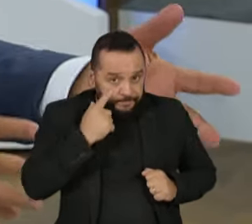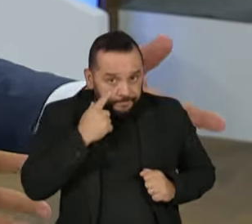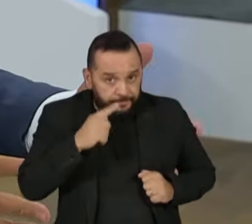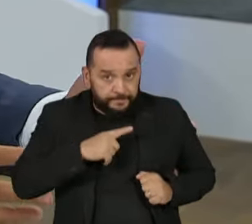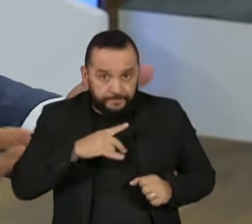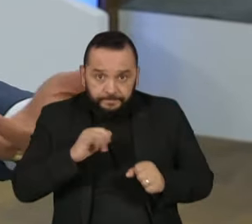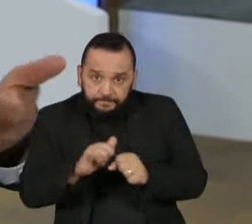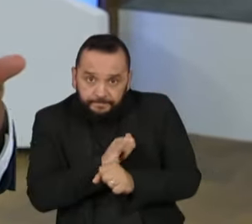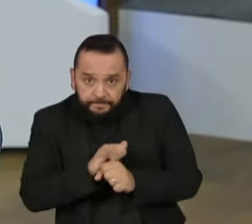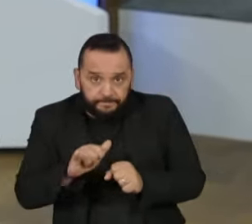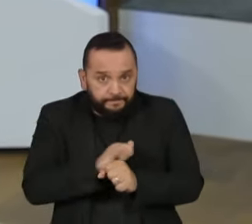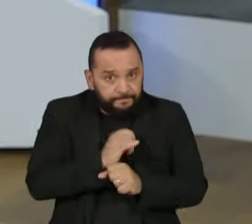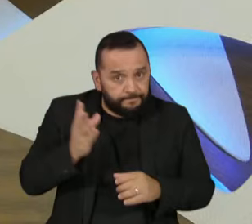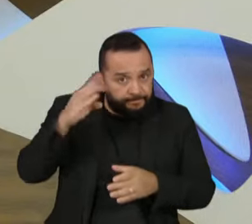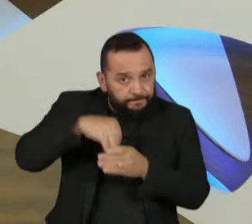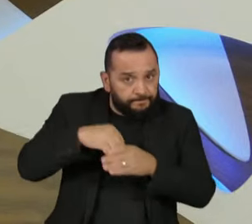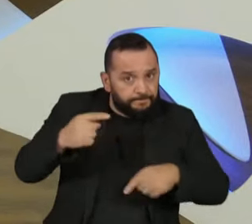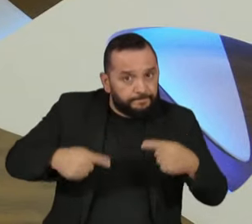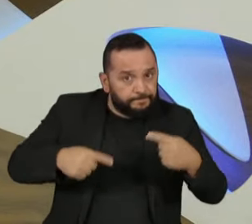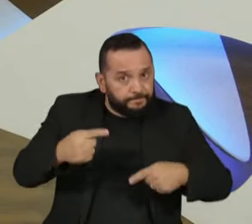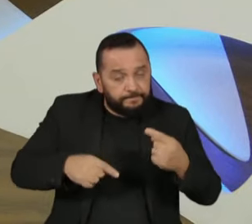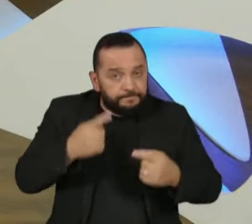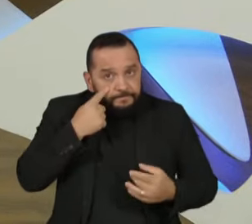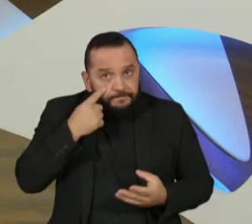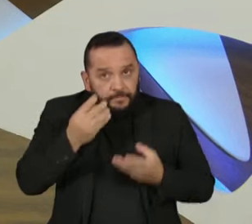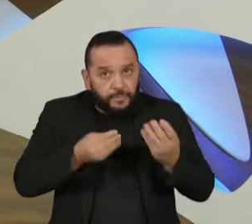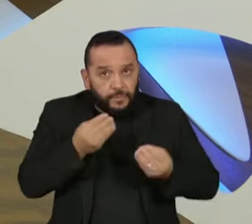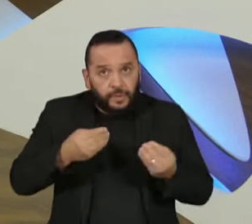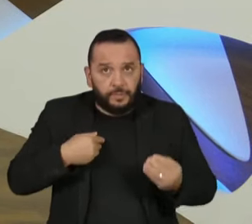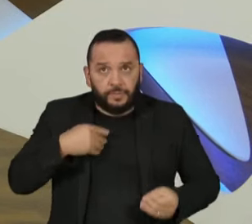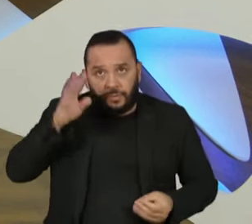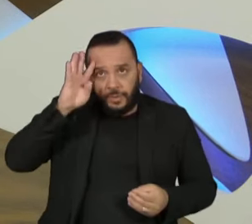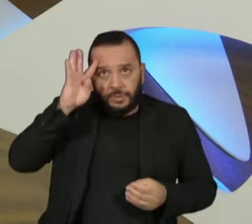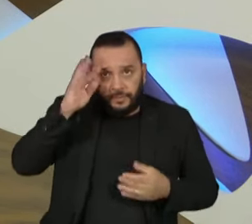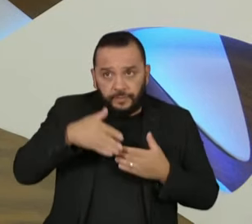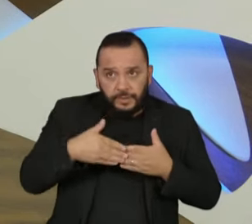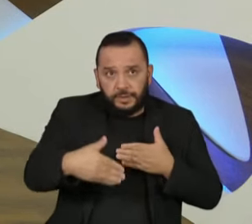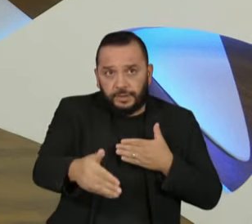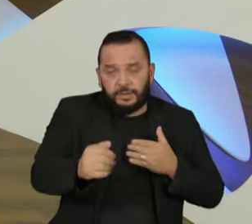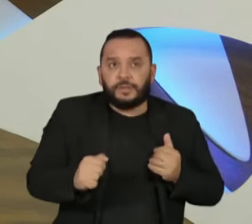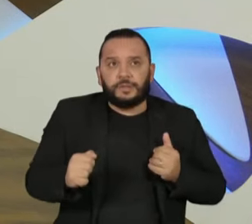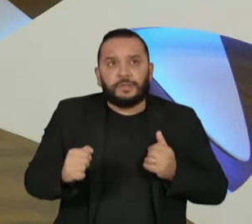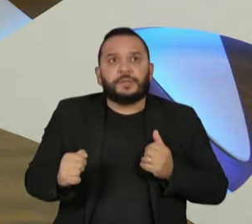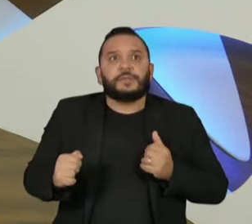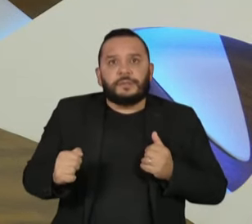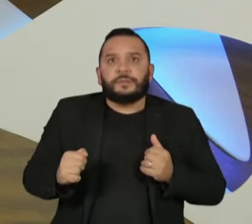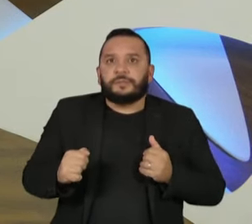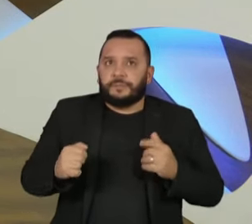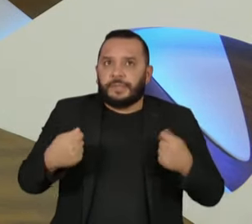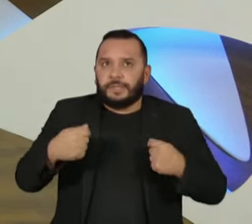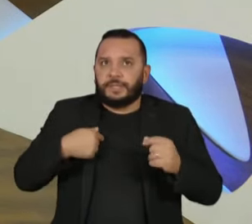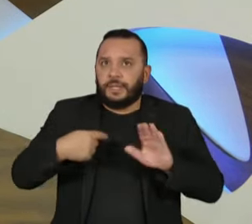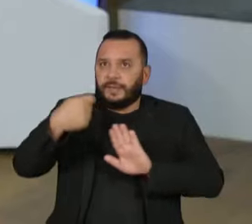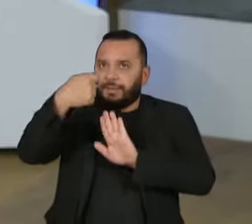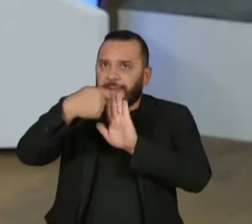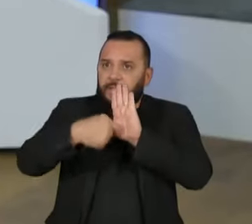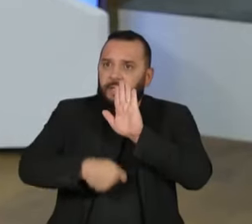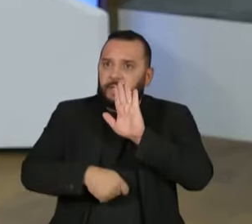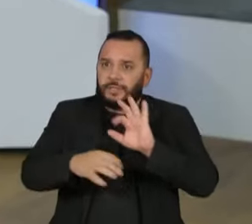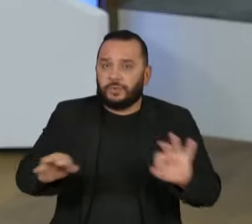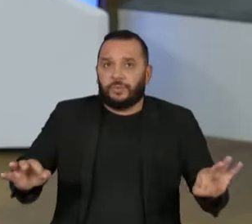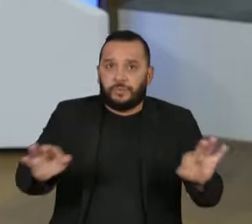tratando. Quarta-feira, o objetivo, não sei se chegamos a entendimento quarta, mas é ter um texto que seja